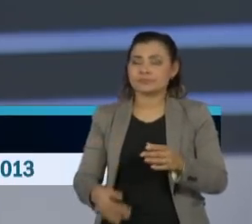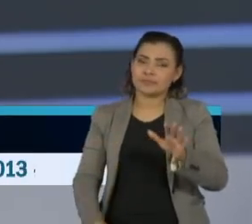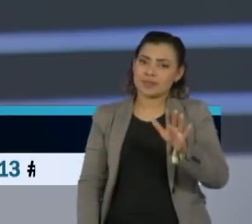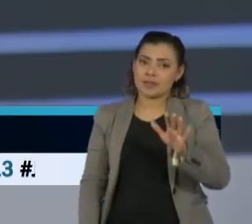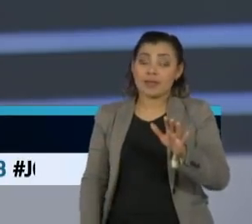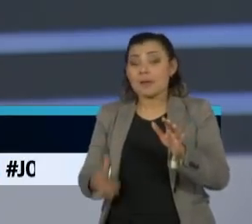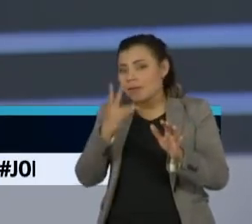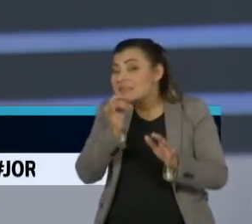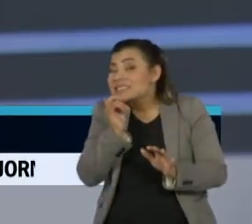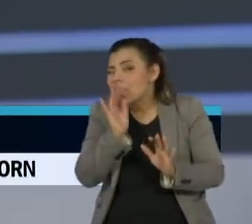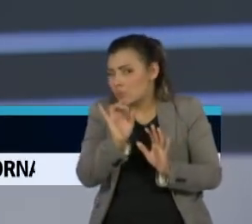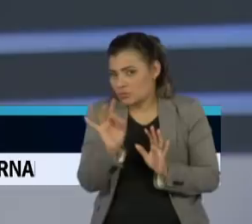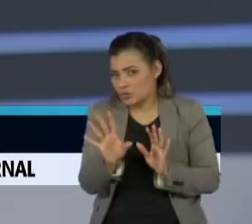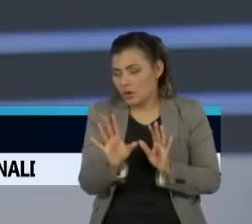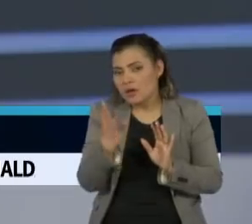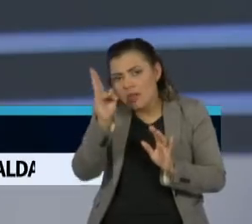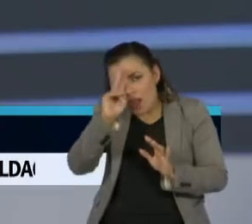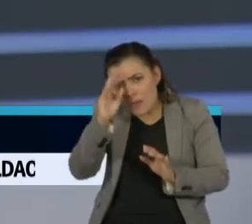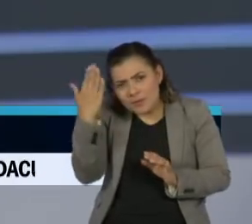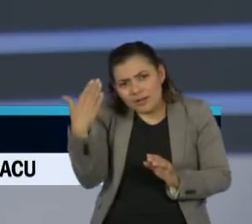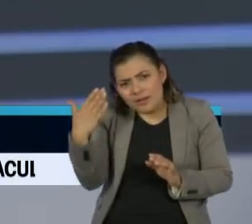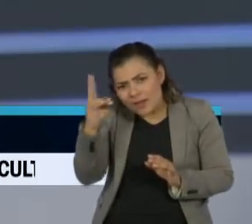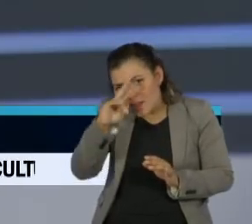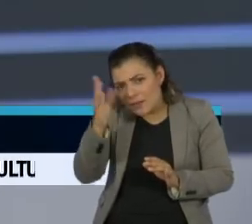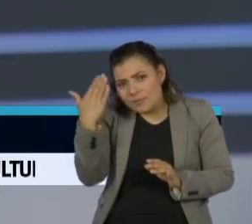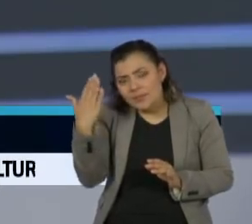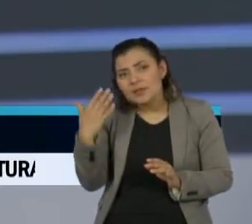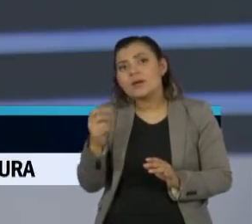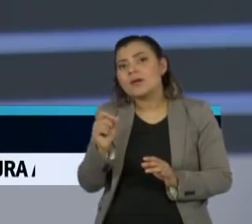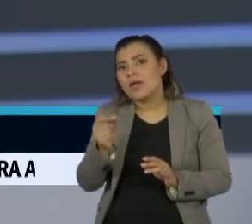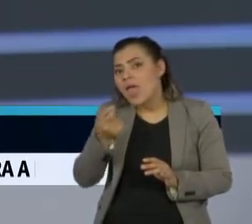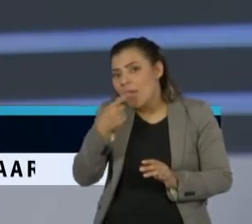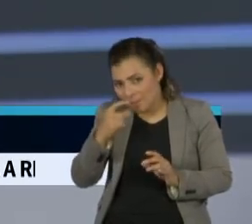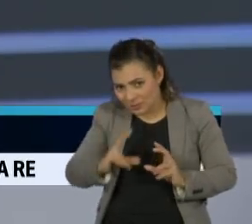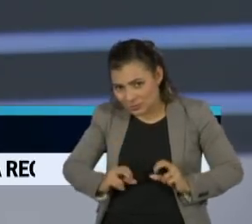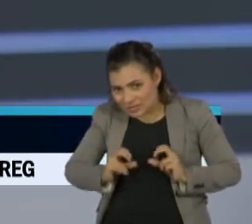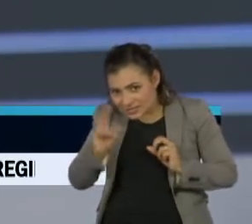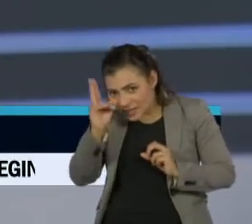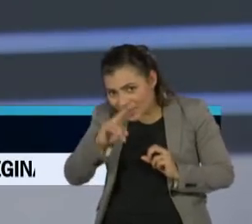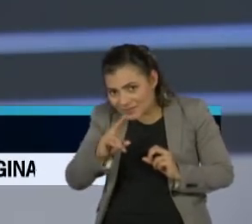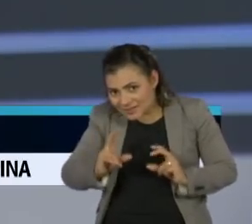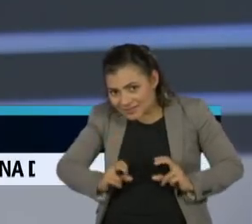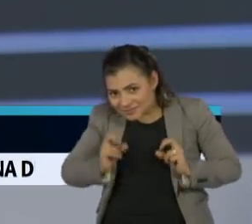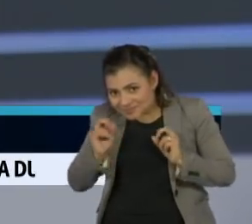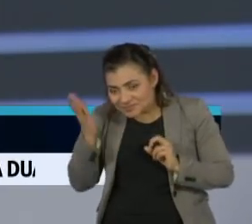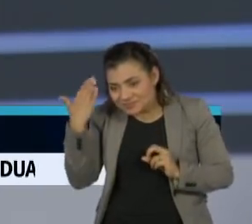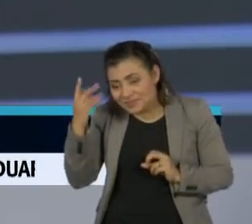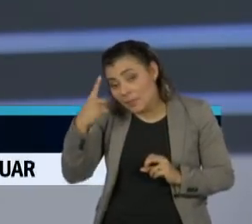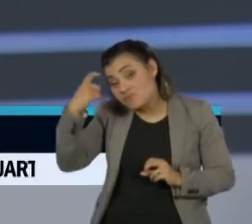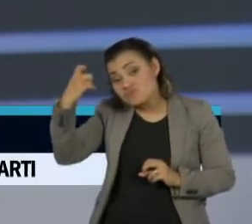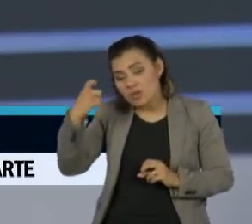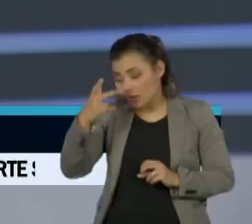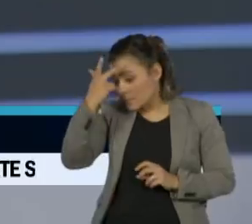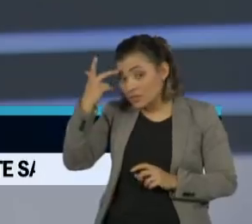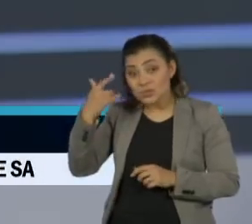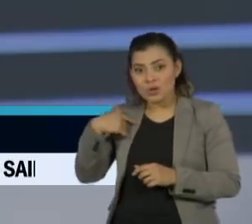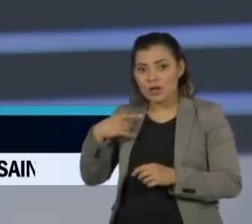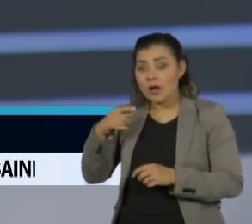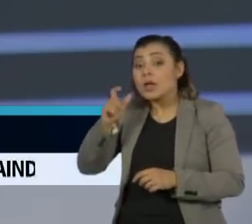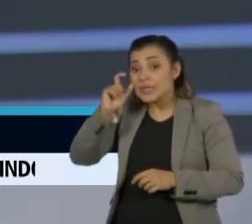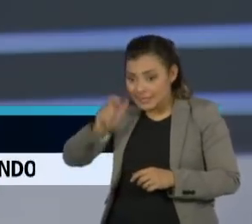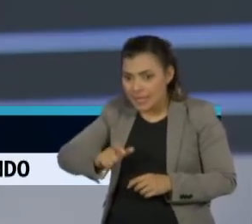mas aquela, a pílula do câncer, que a pessoa que fez era bem